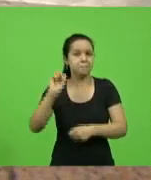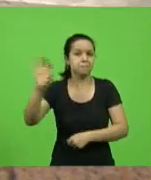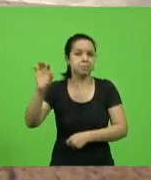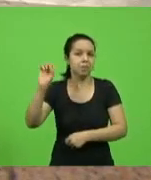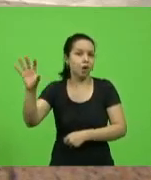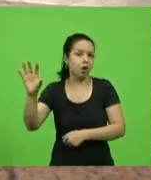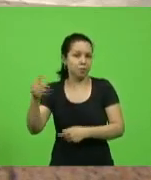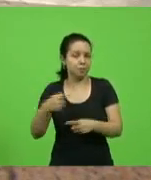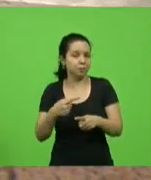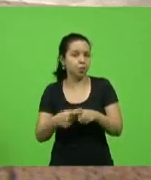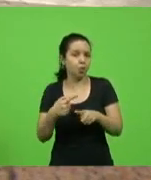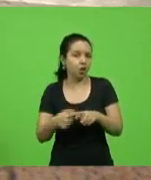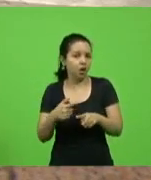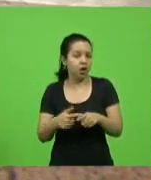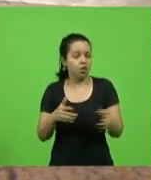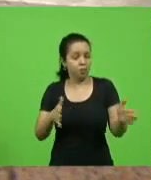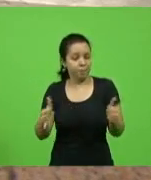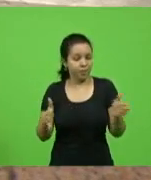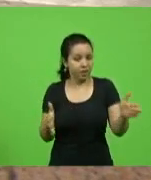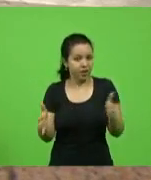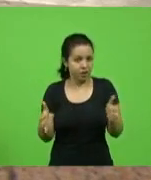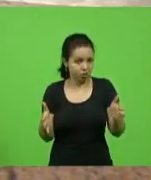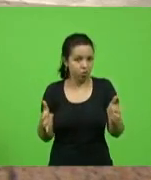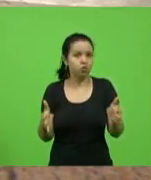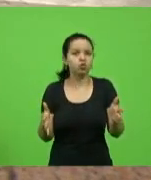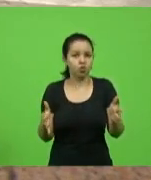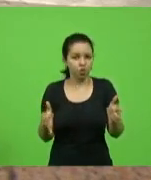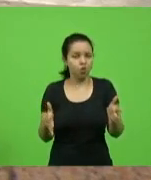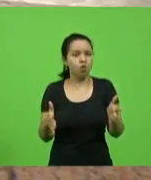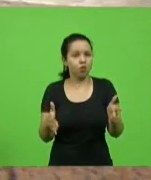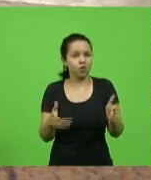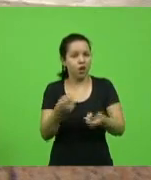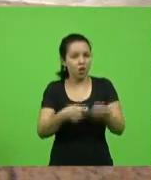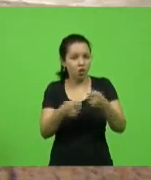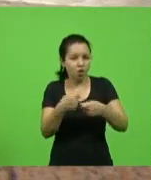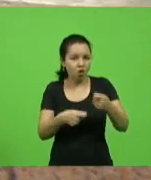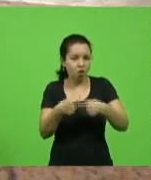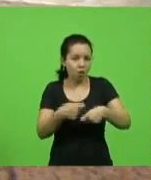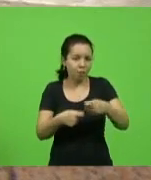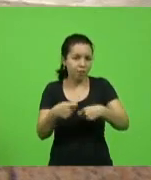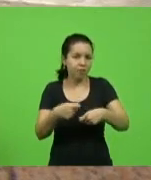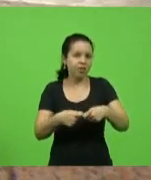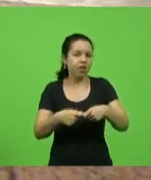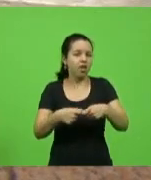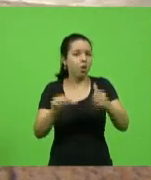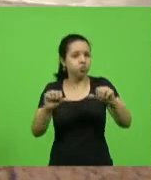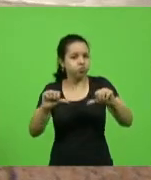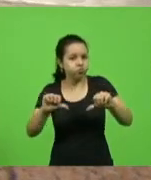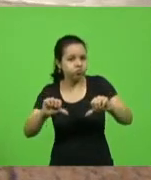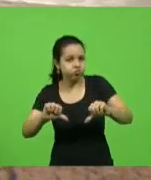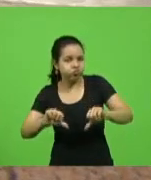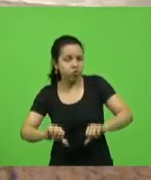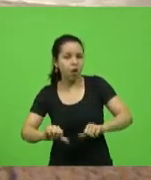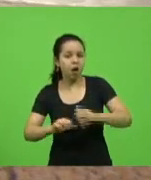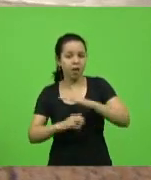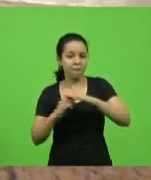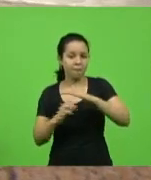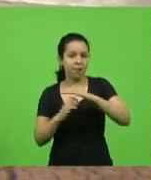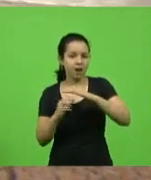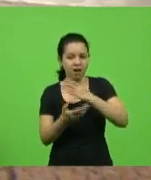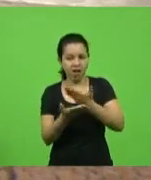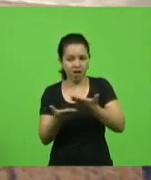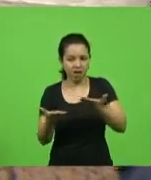período de recessão que tivemos na economia brasileira, muitas empresas não conseguiam cumprir aquelas metas